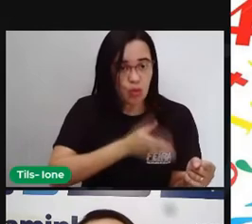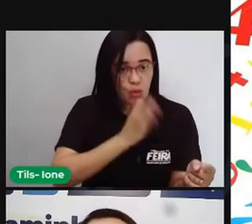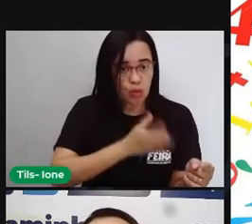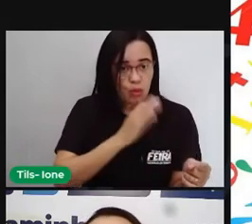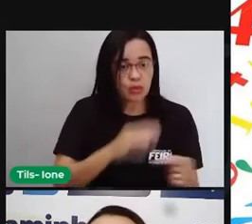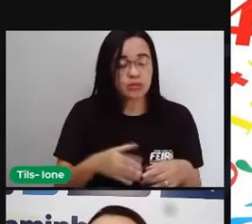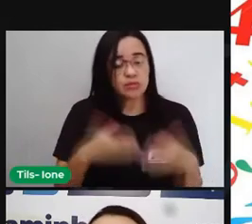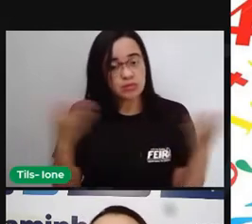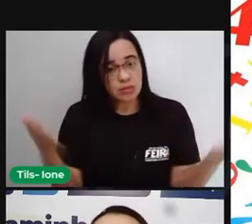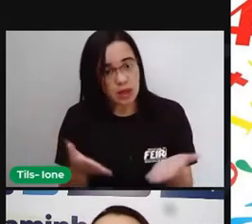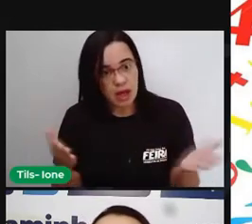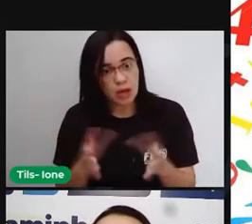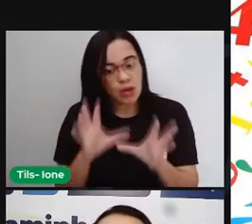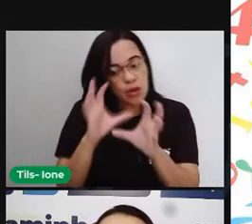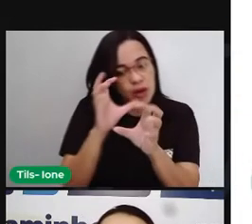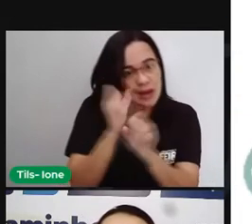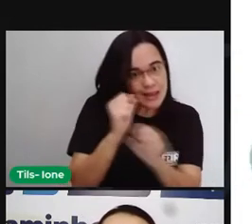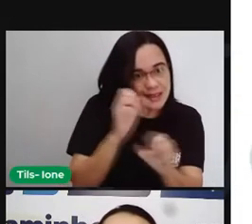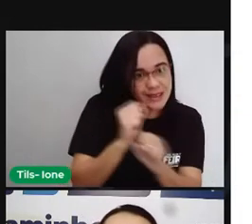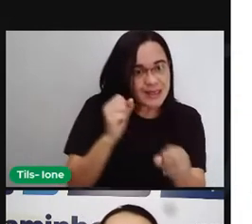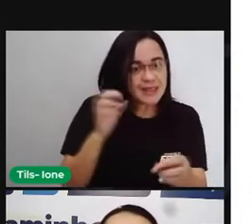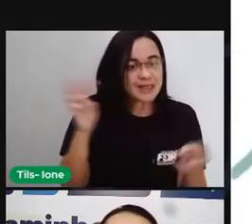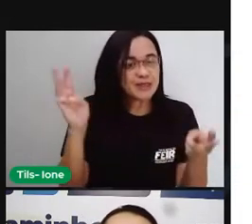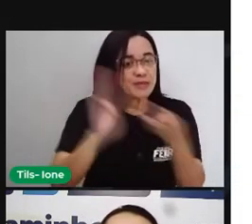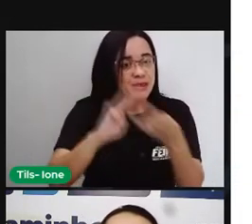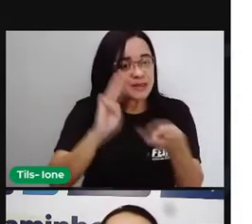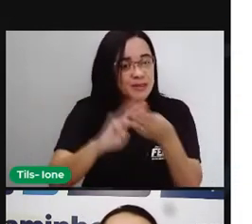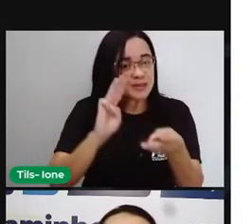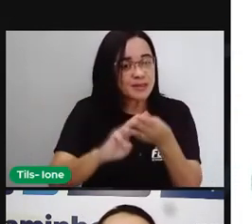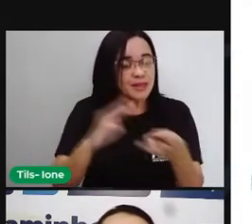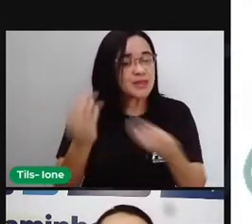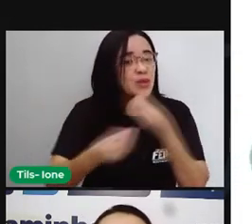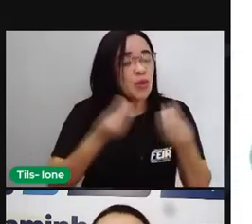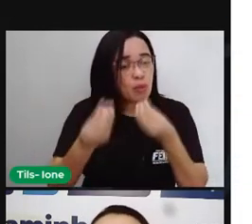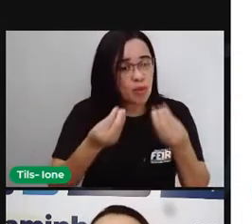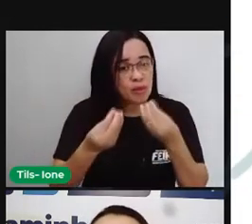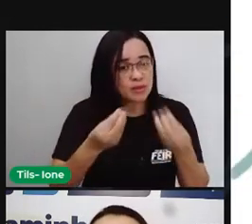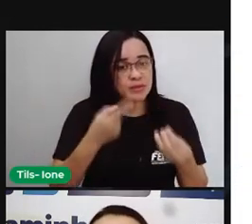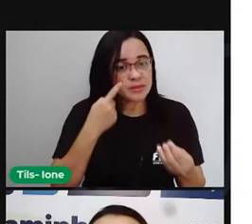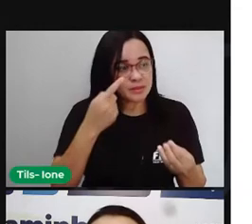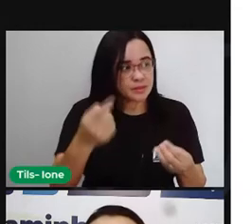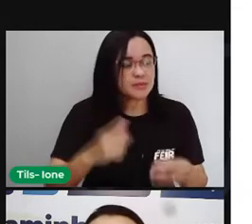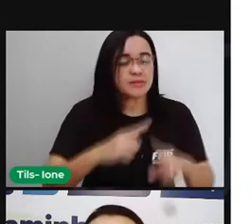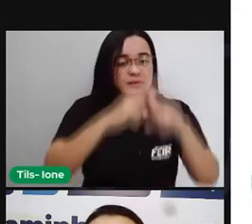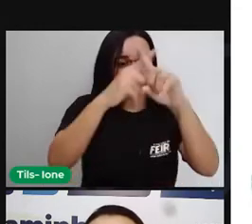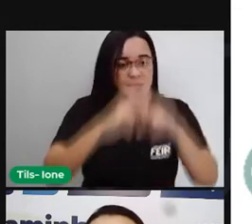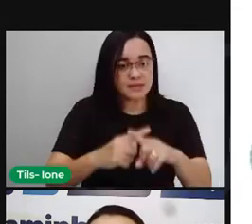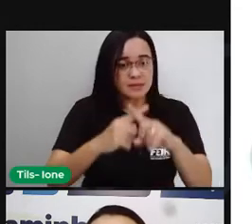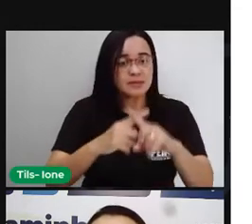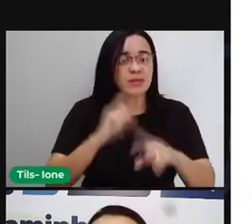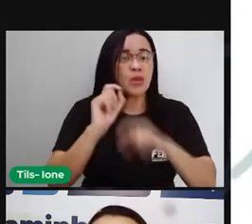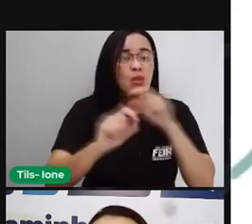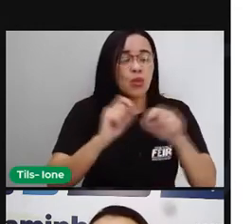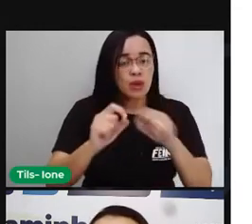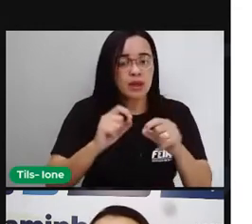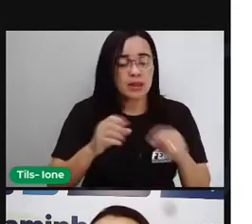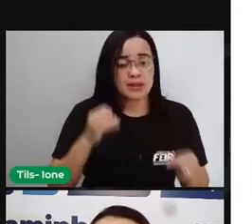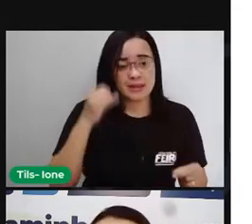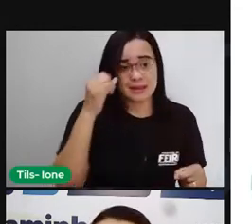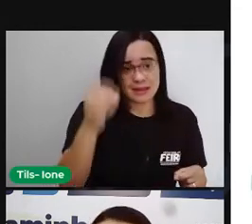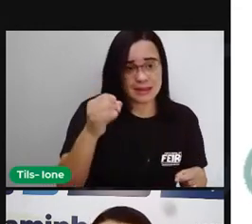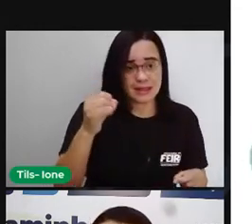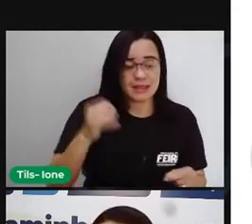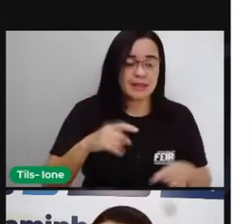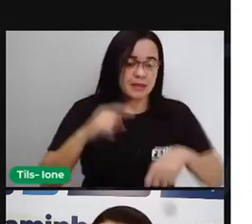cálculos de matemática. Então, vamos lá observar isso? E a Pro traz, então, um desafio, ó. Se o batimento